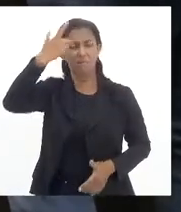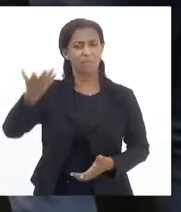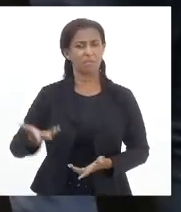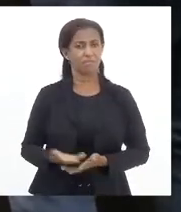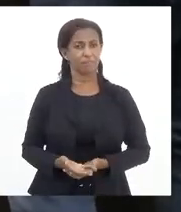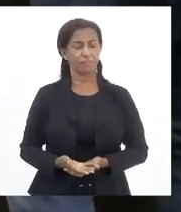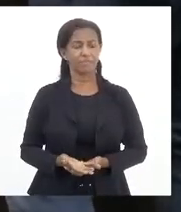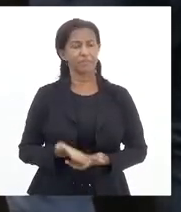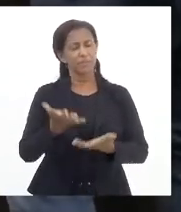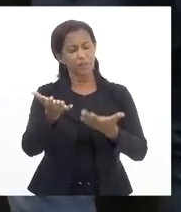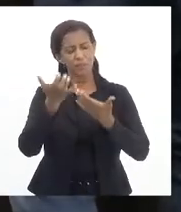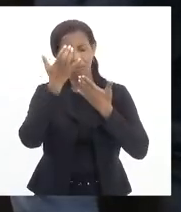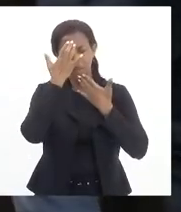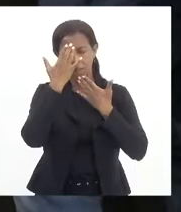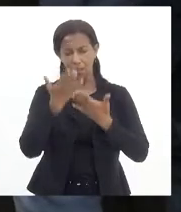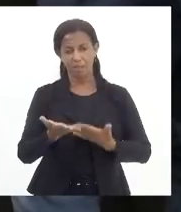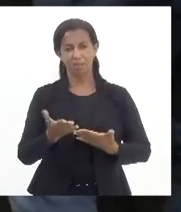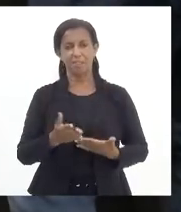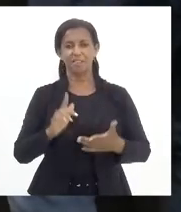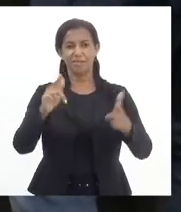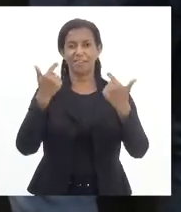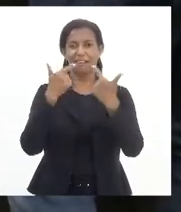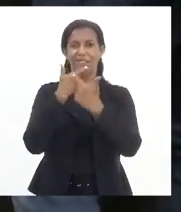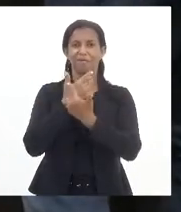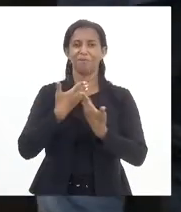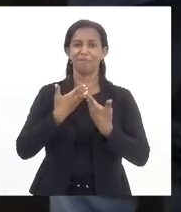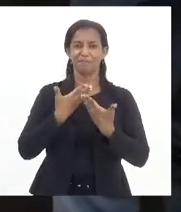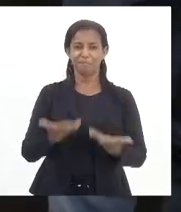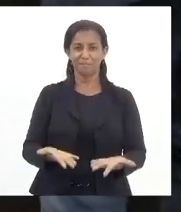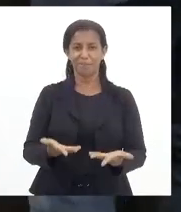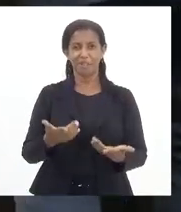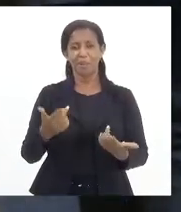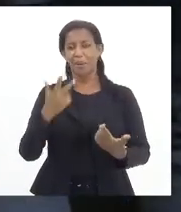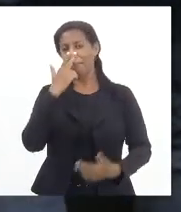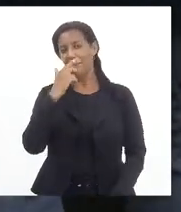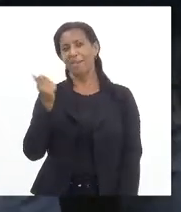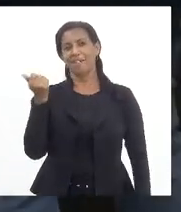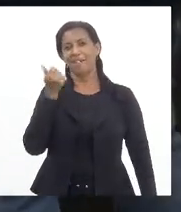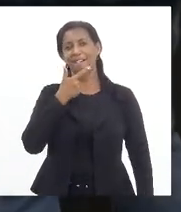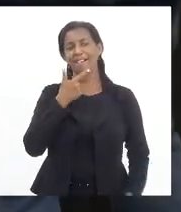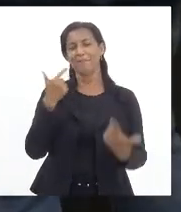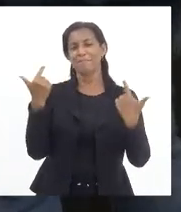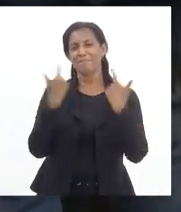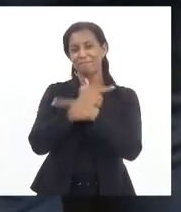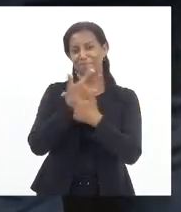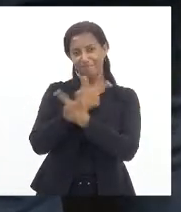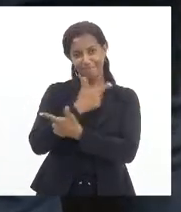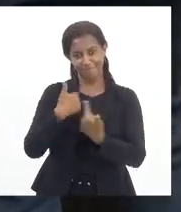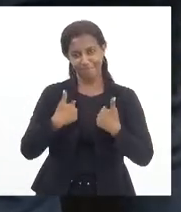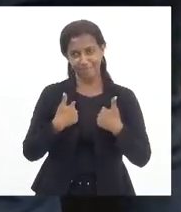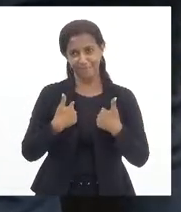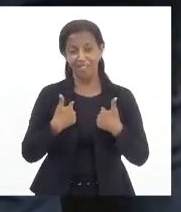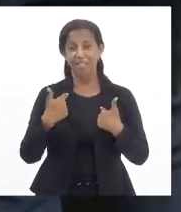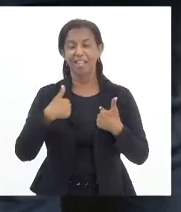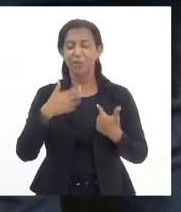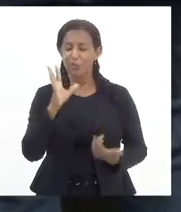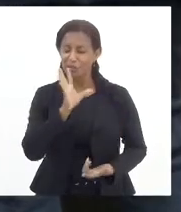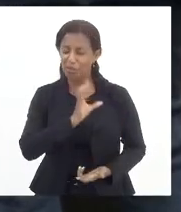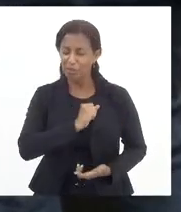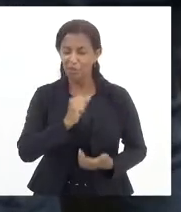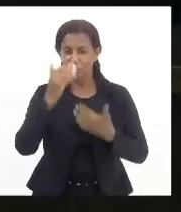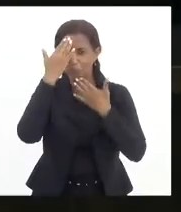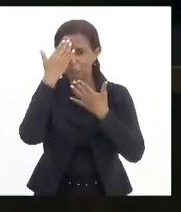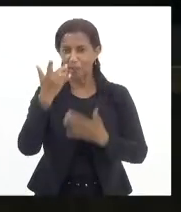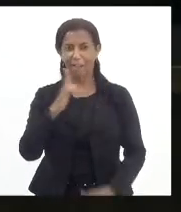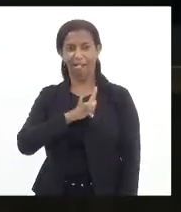Então, eu queria agradecer a vossa excelência, a vossa excelência está rindo para mim, sempre debochando. Estou sorrindo para a excelência. amigo, eu te amo, muito obrigado por